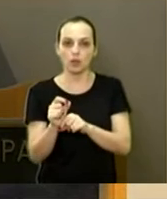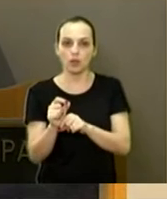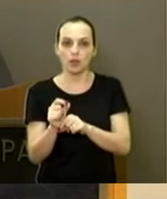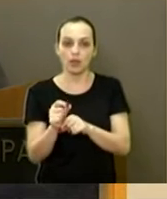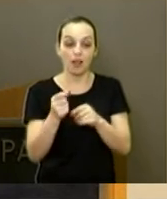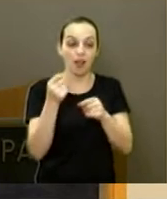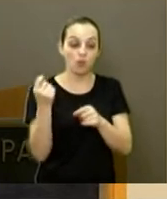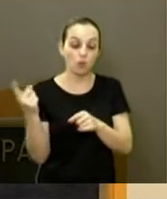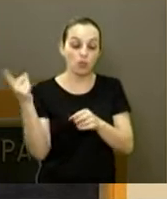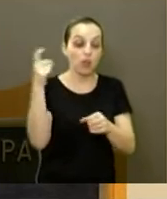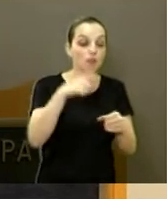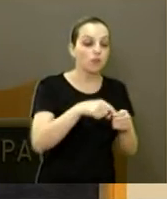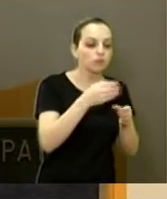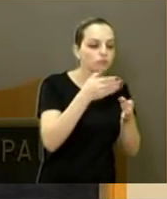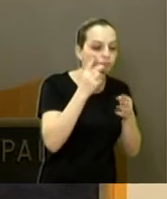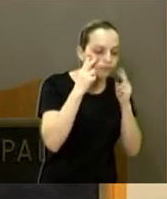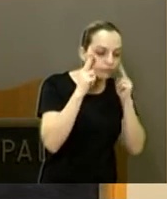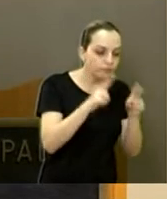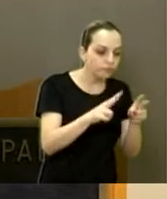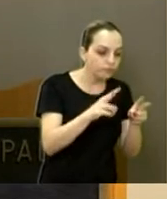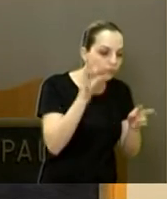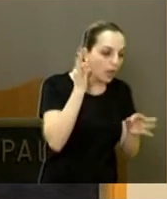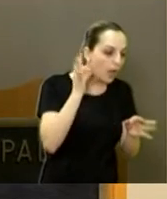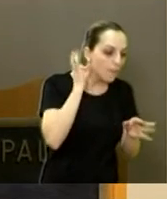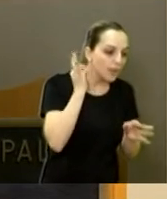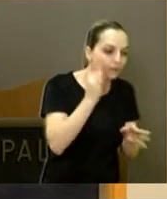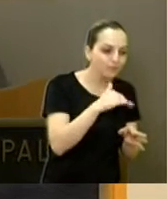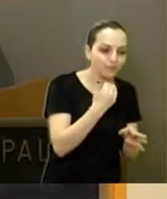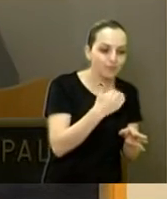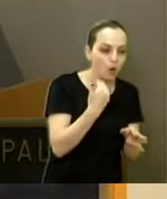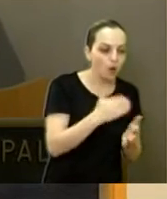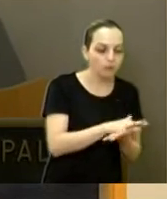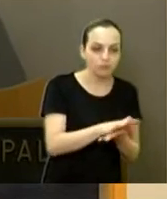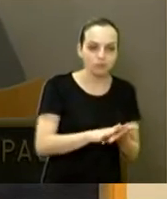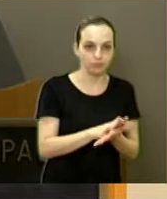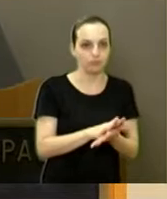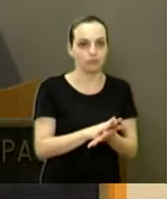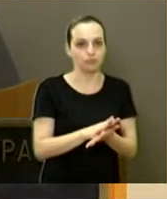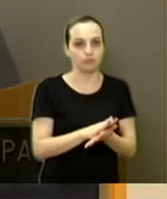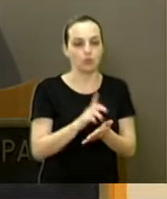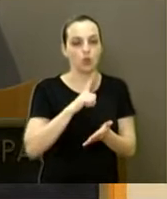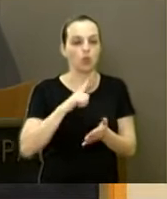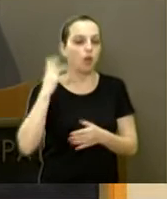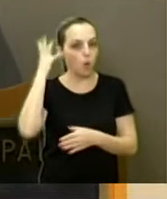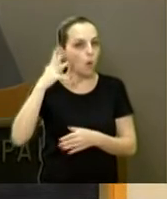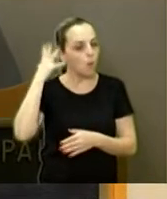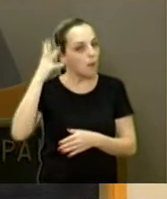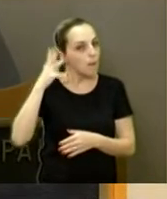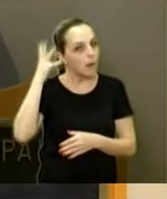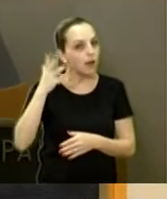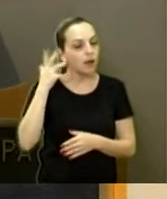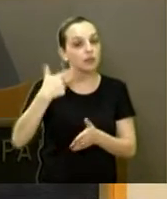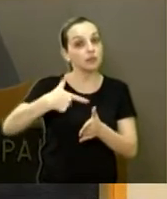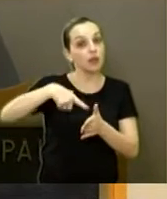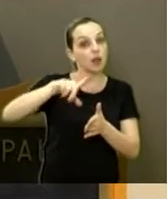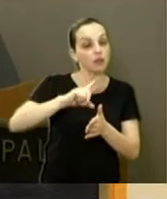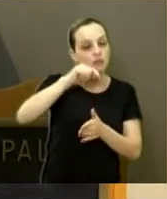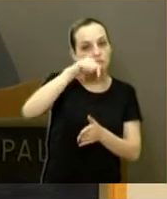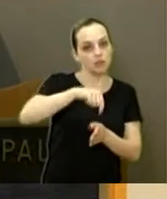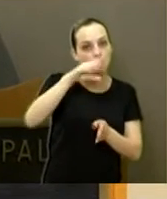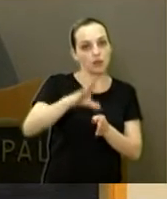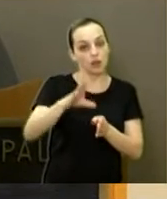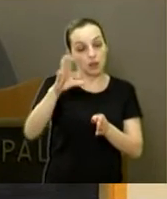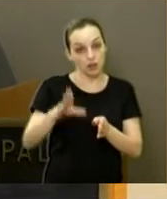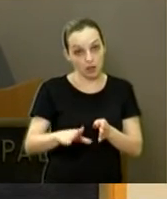mortas. Não tem culpa. Inclusive, quando eu recebi uma palestra anteriormente dessa, aqui nessa casa,